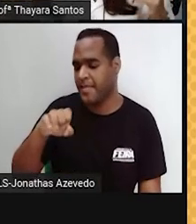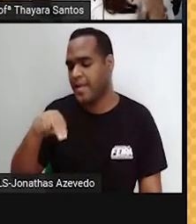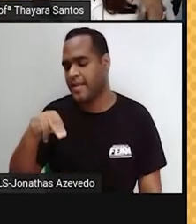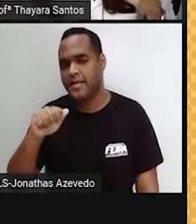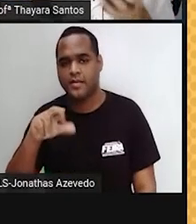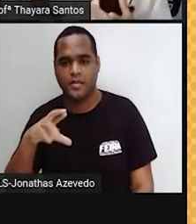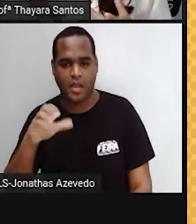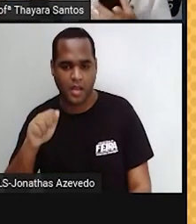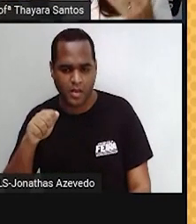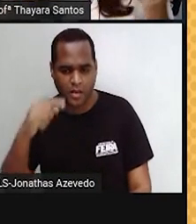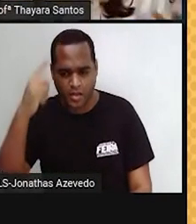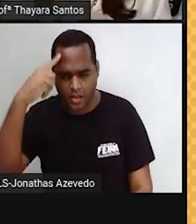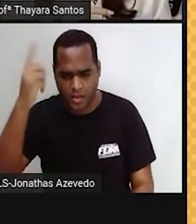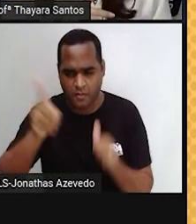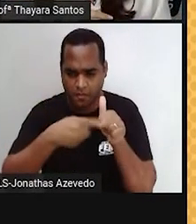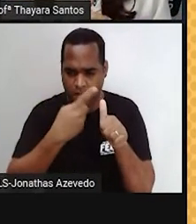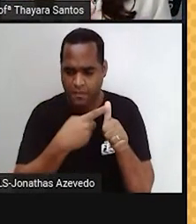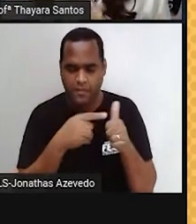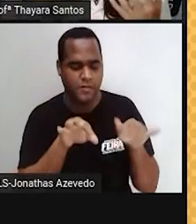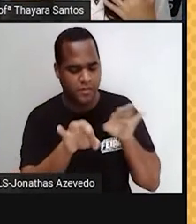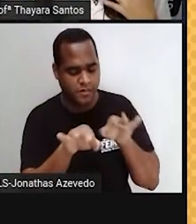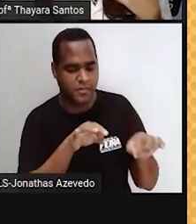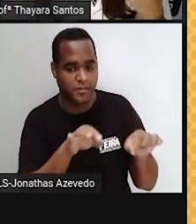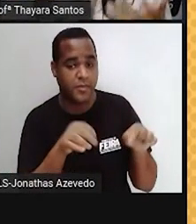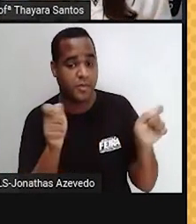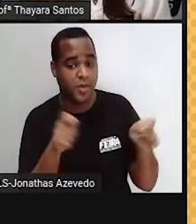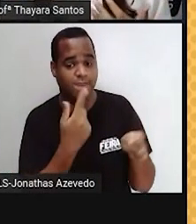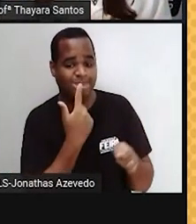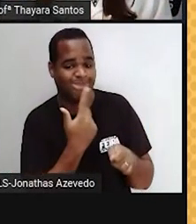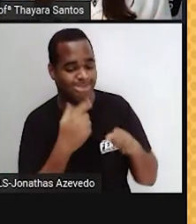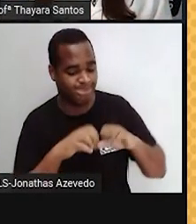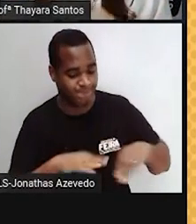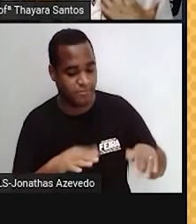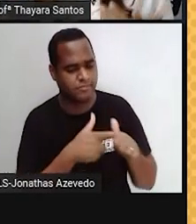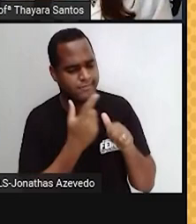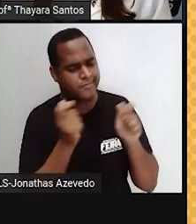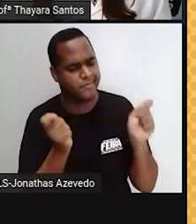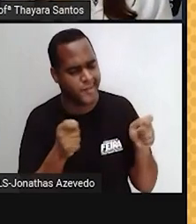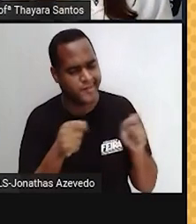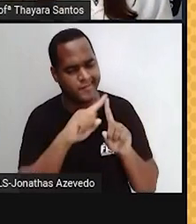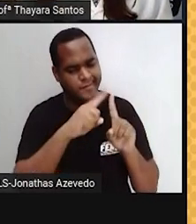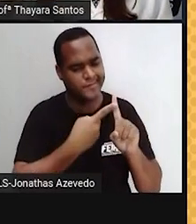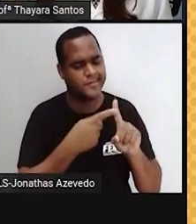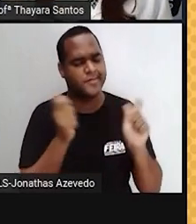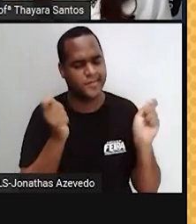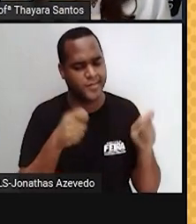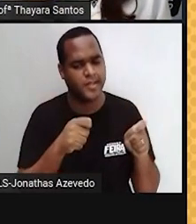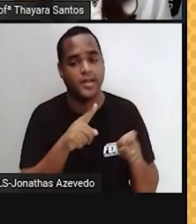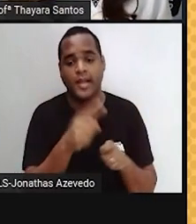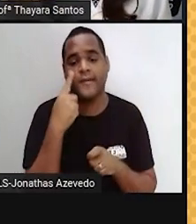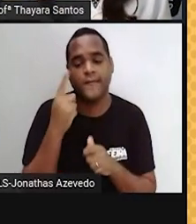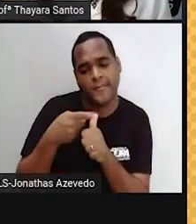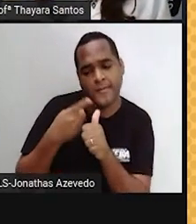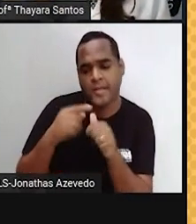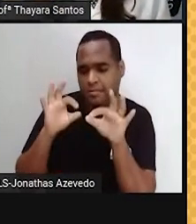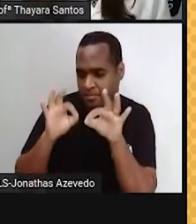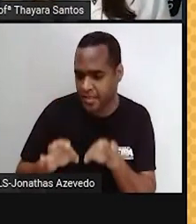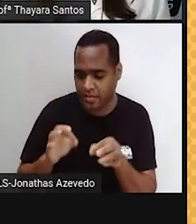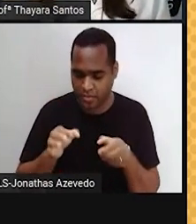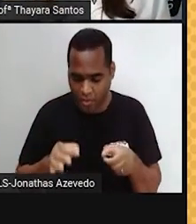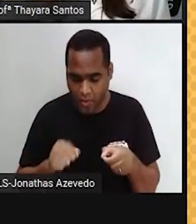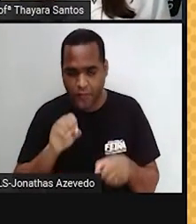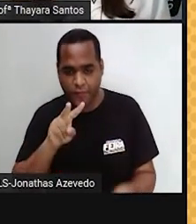de que o corpo dela já está preparado para receber esses embriões. Quer dizer que ela já está produzindo